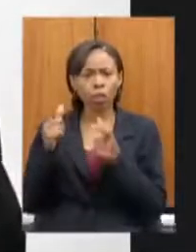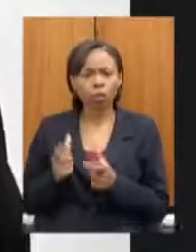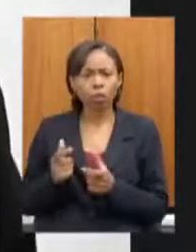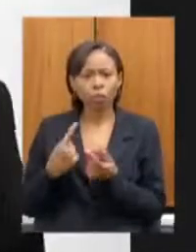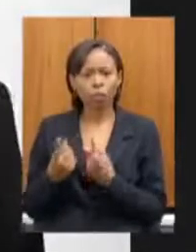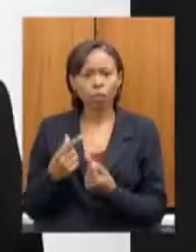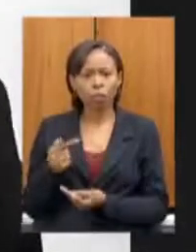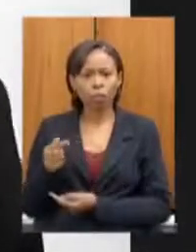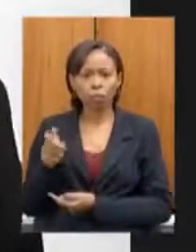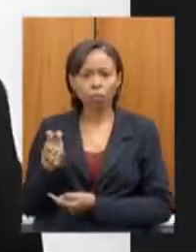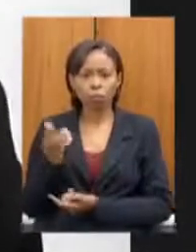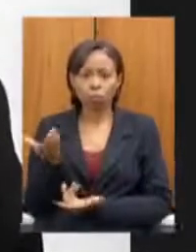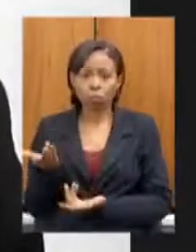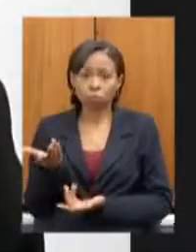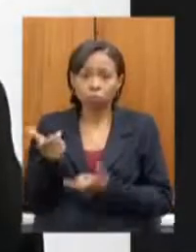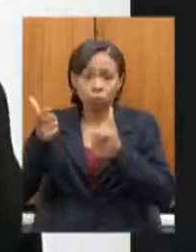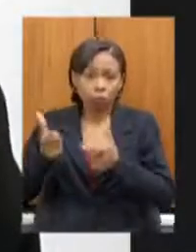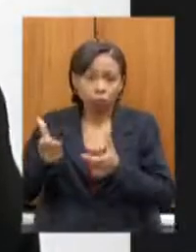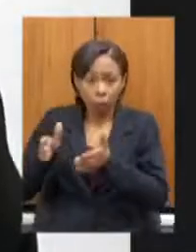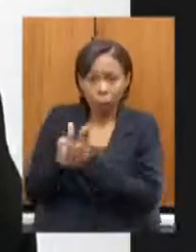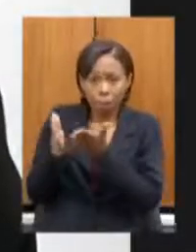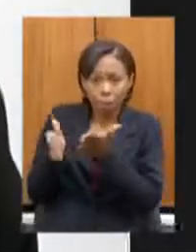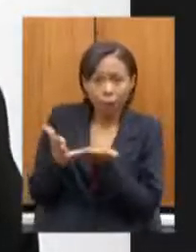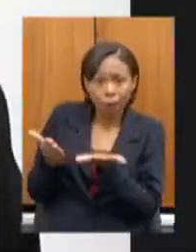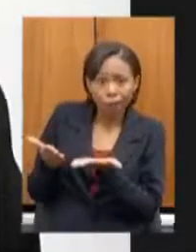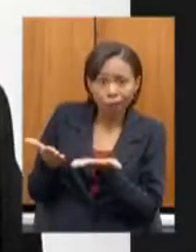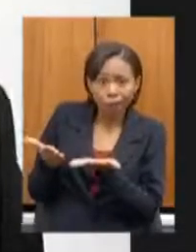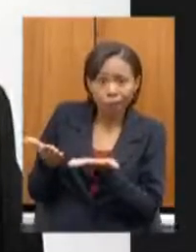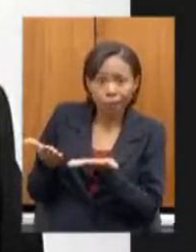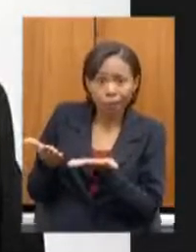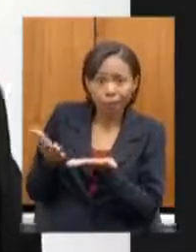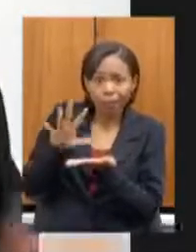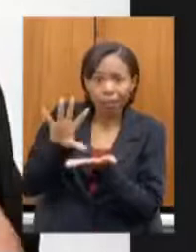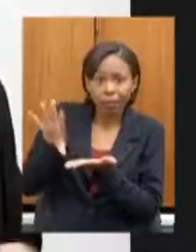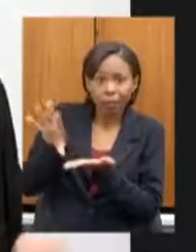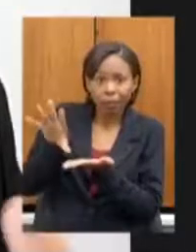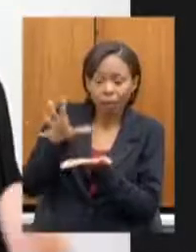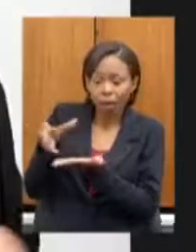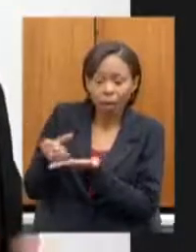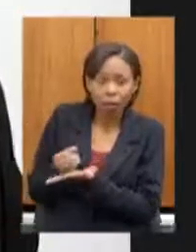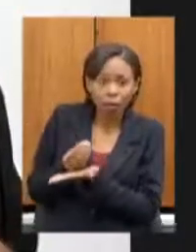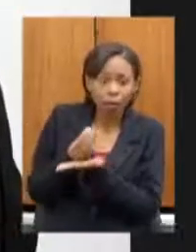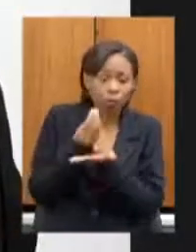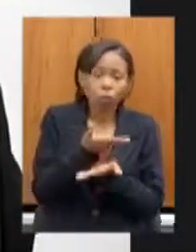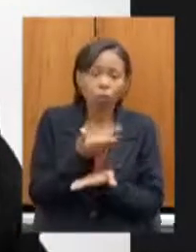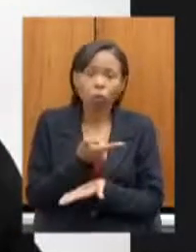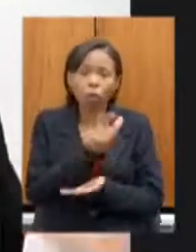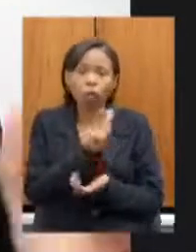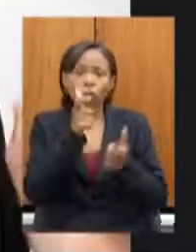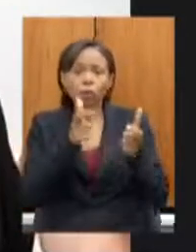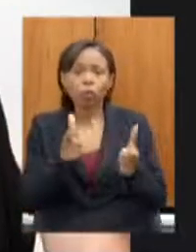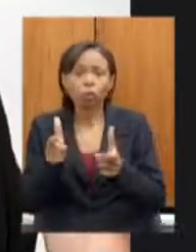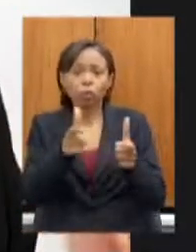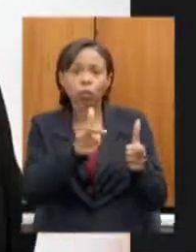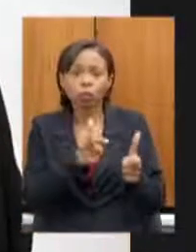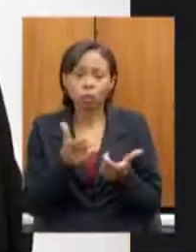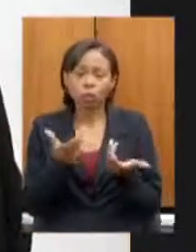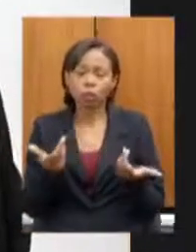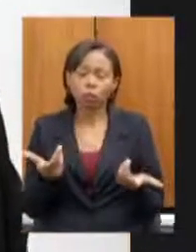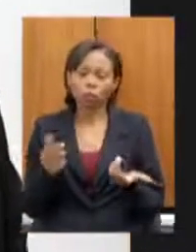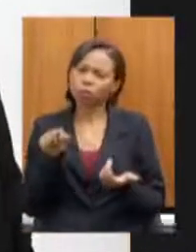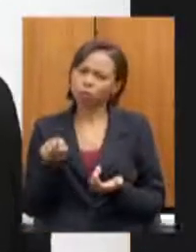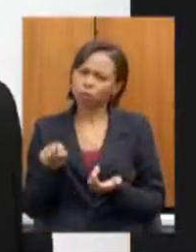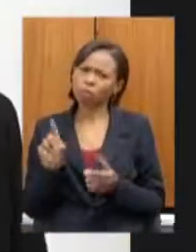região pobre bancando as demais regiões então não seria melhor para evitar esse discurso cada região da sua